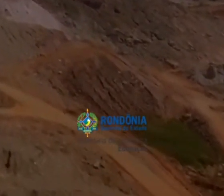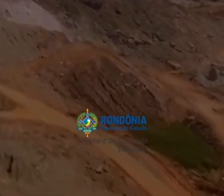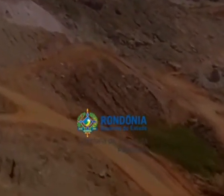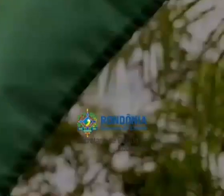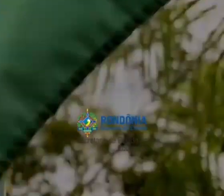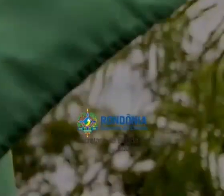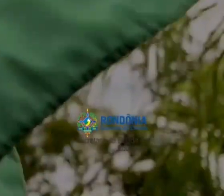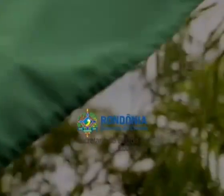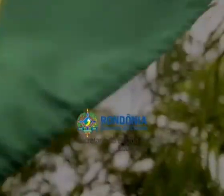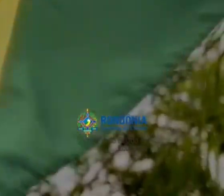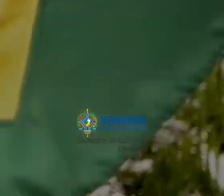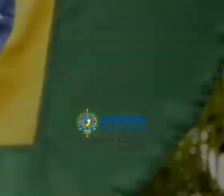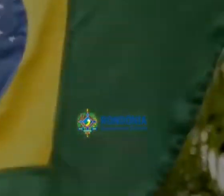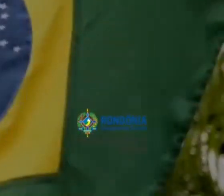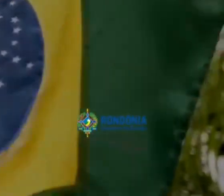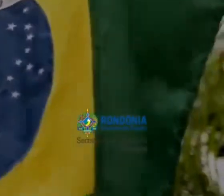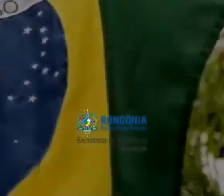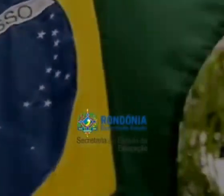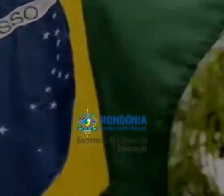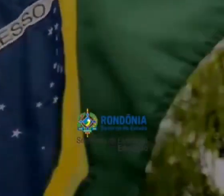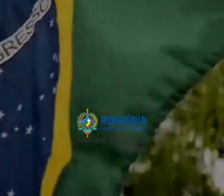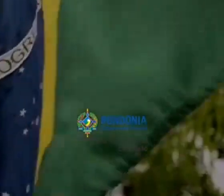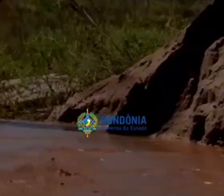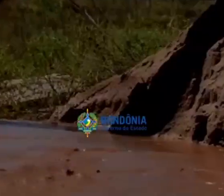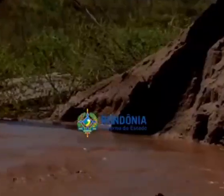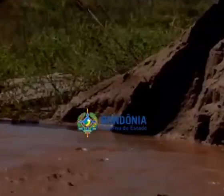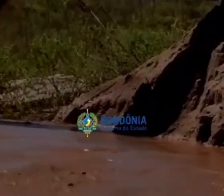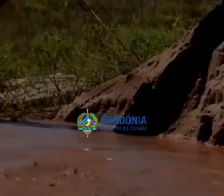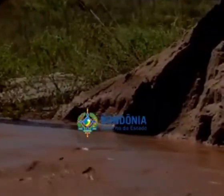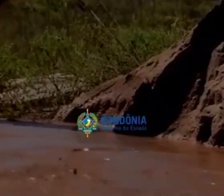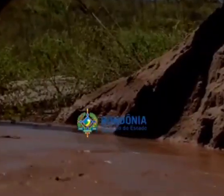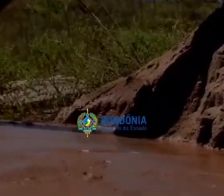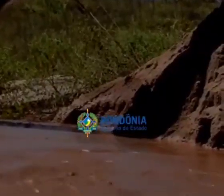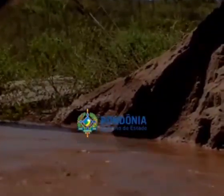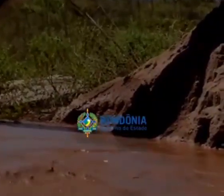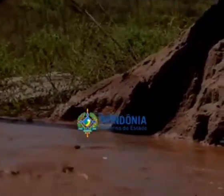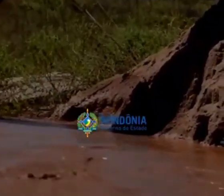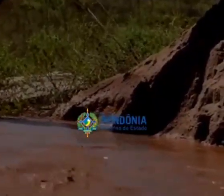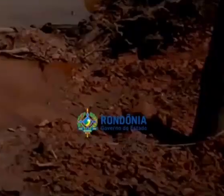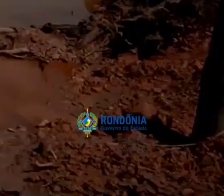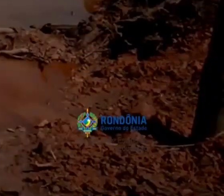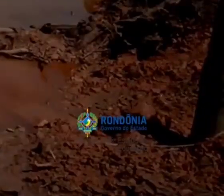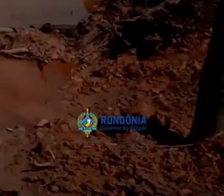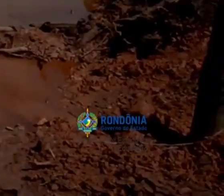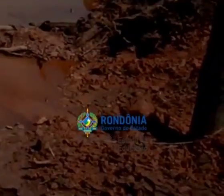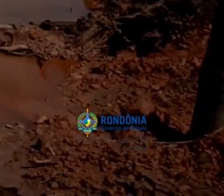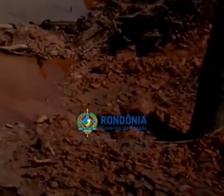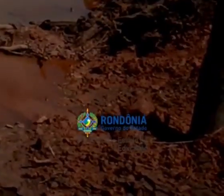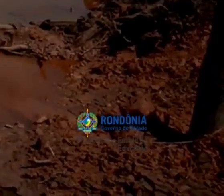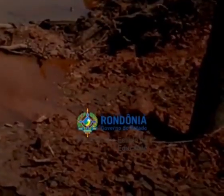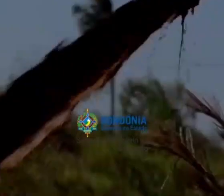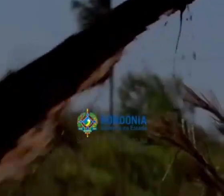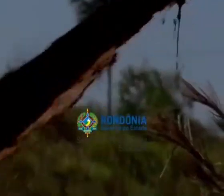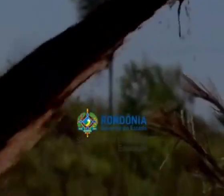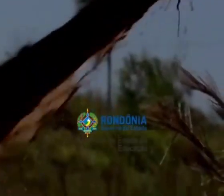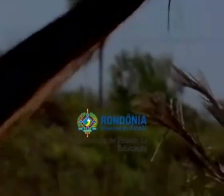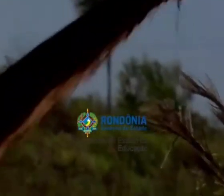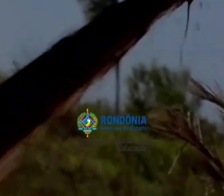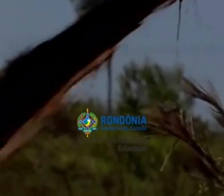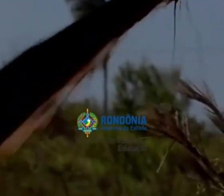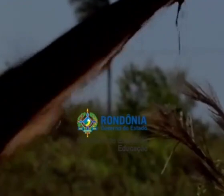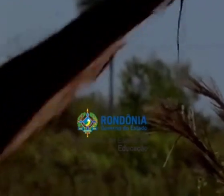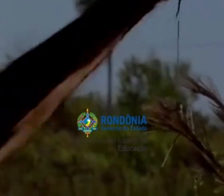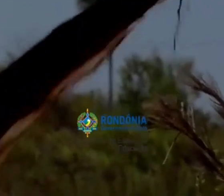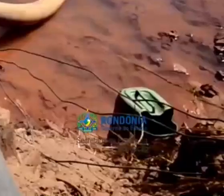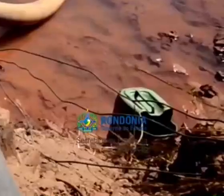explorarem a caceterita em Rondônia. A caceterita é a matéria-prima para a produção do